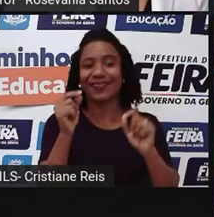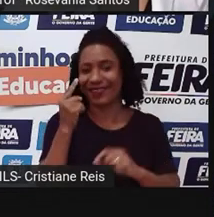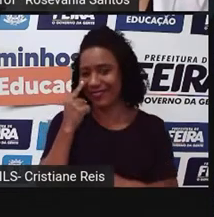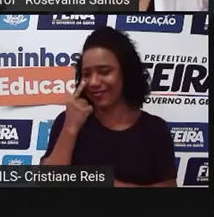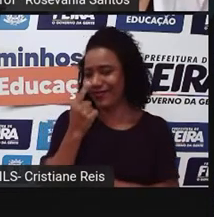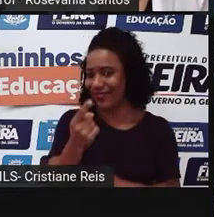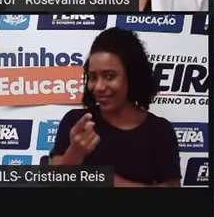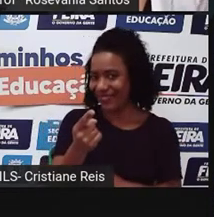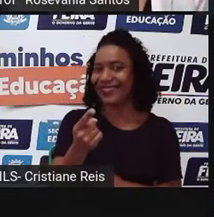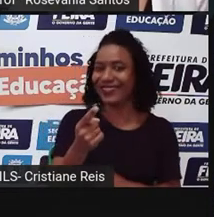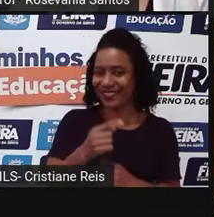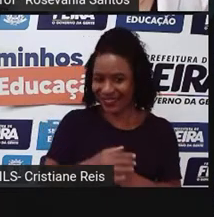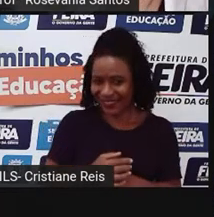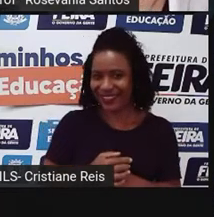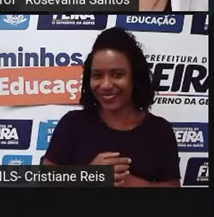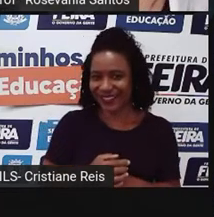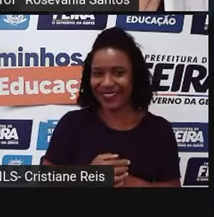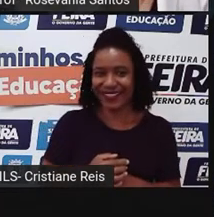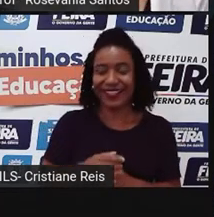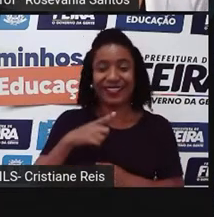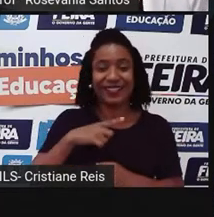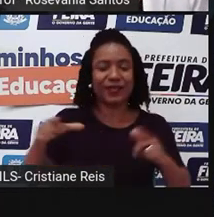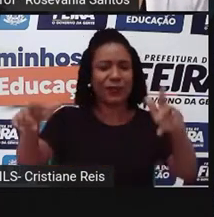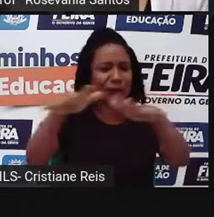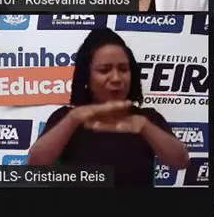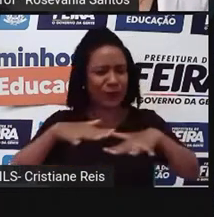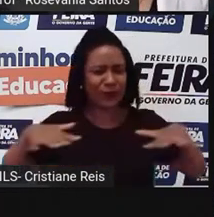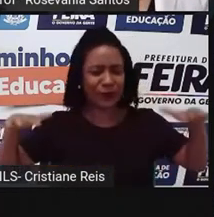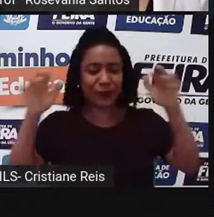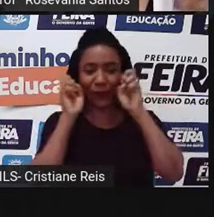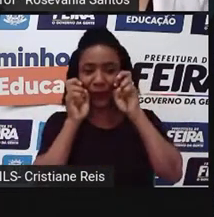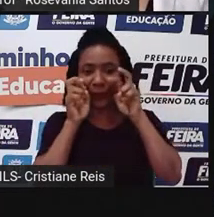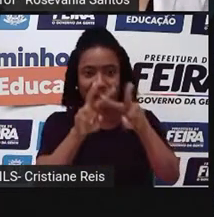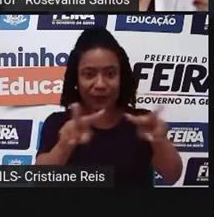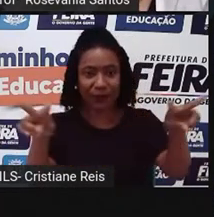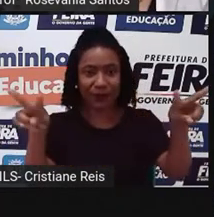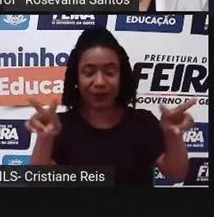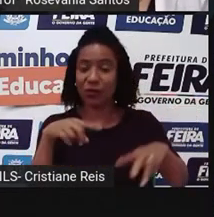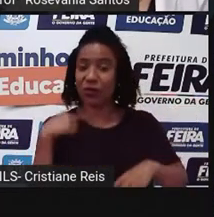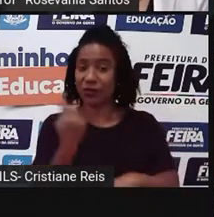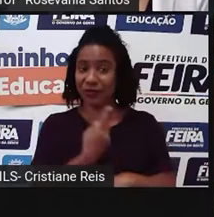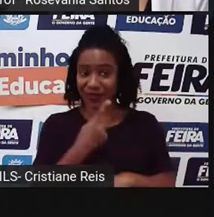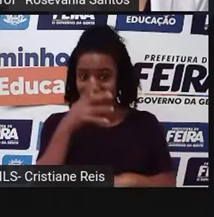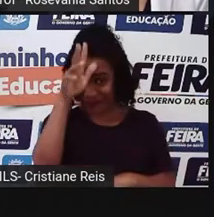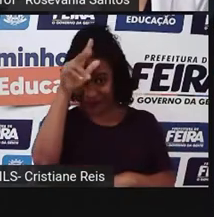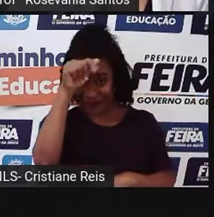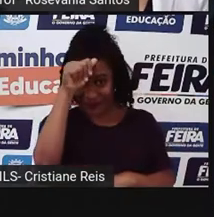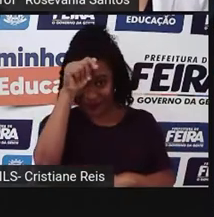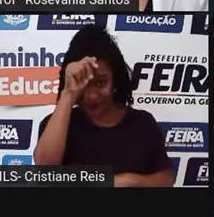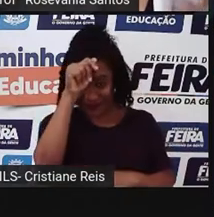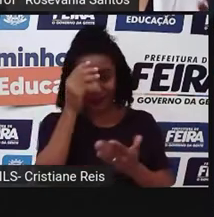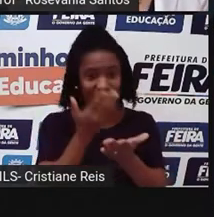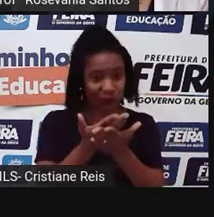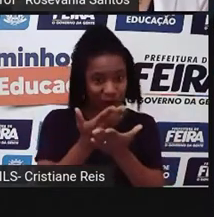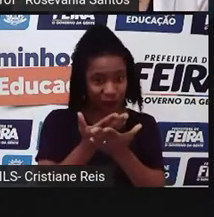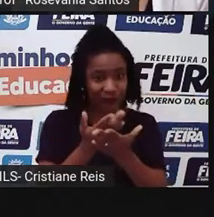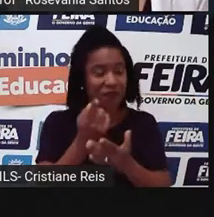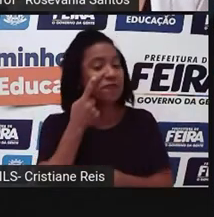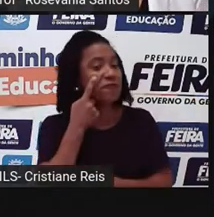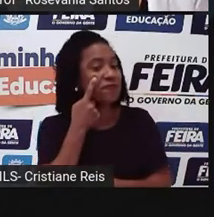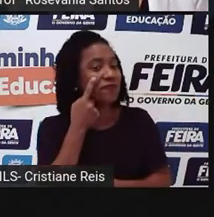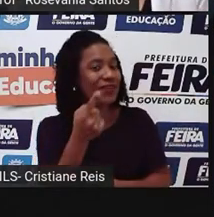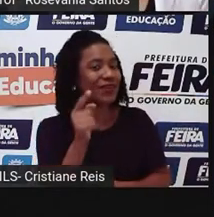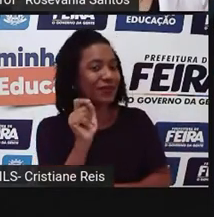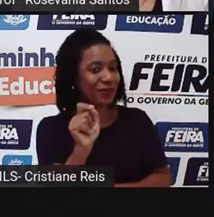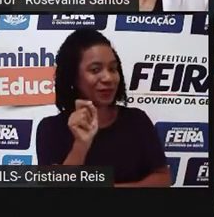chamar bastante atenção do que a gente vai estudar hoje. Então, como aquela brincadeirinha que a Pró sempre faz, tenta adivinhar aí